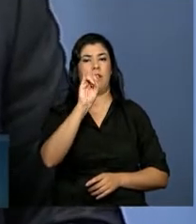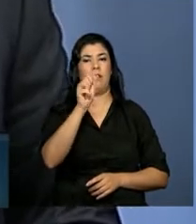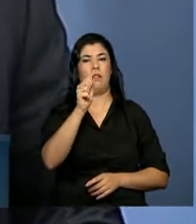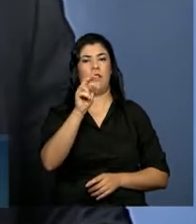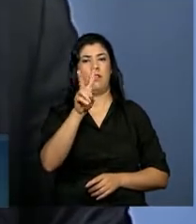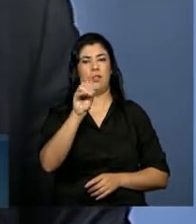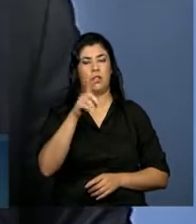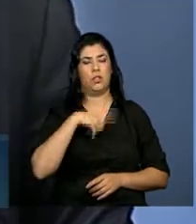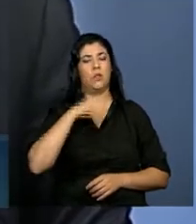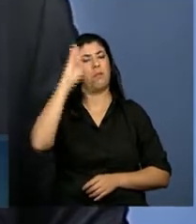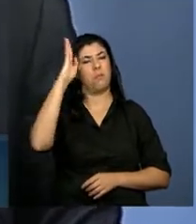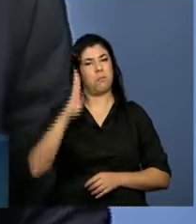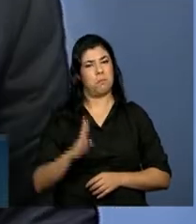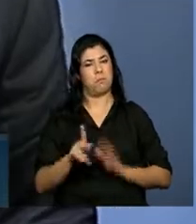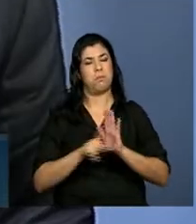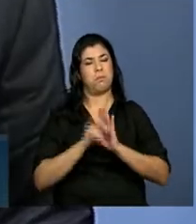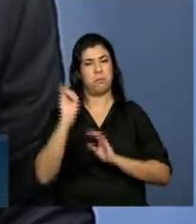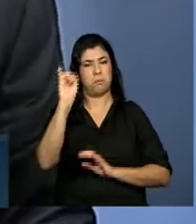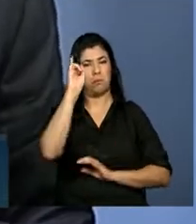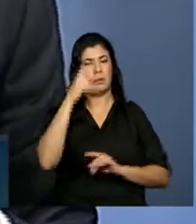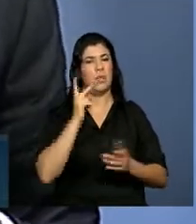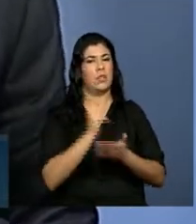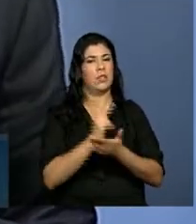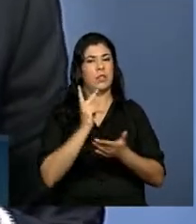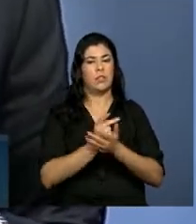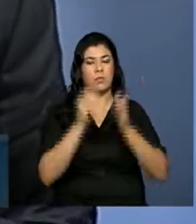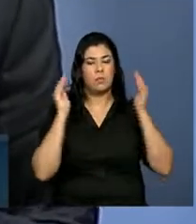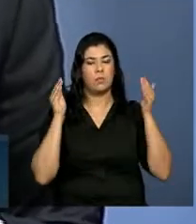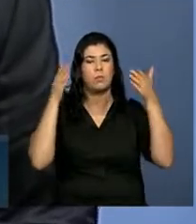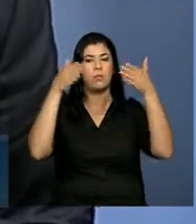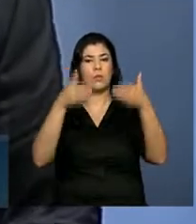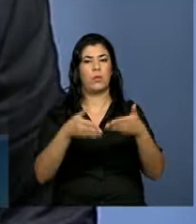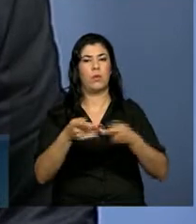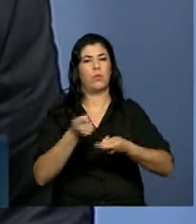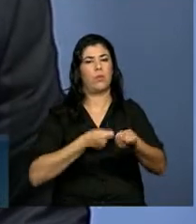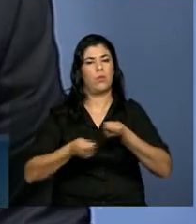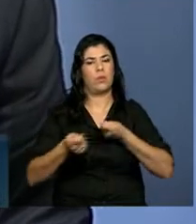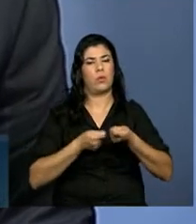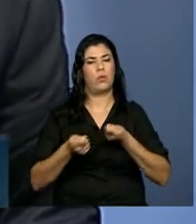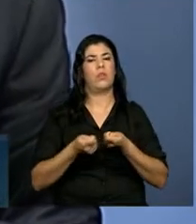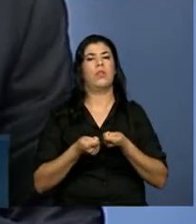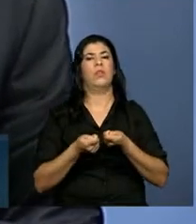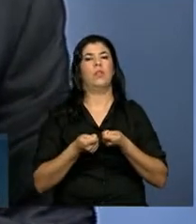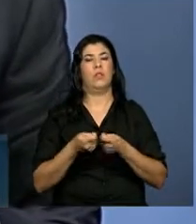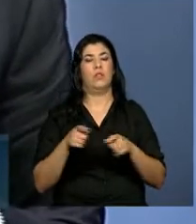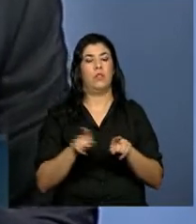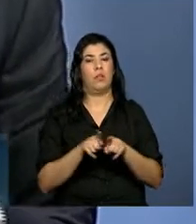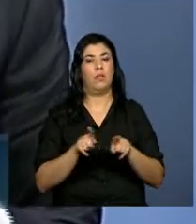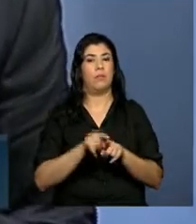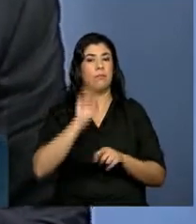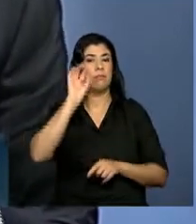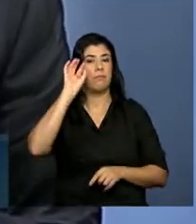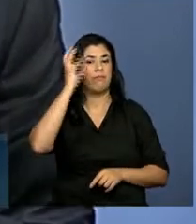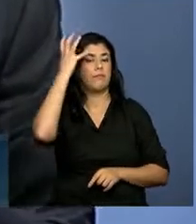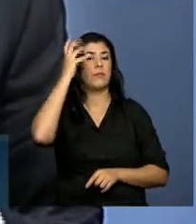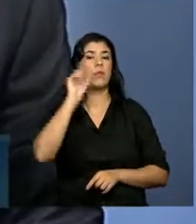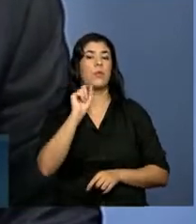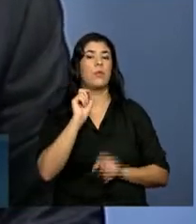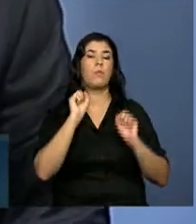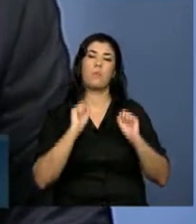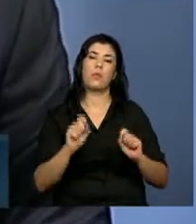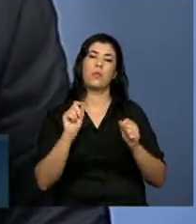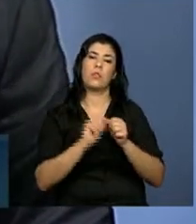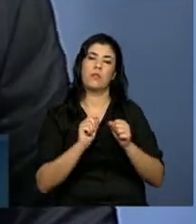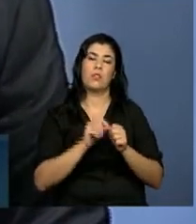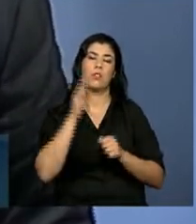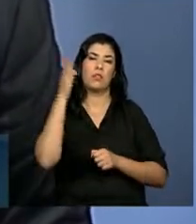dúvida, é um ator importantíssimo, estará sempre no centro dessas negociações, no centro da definição do que pode ser feito